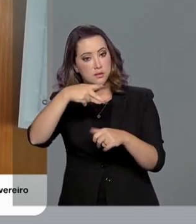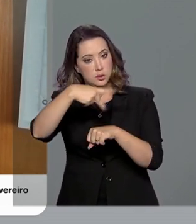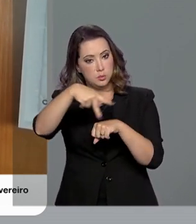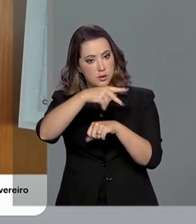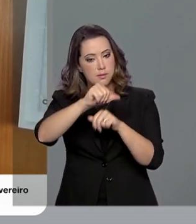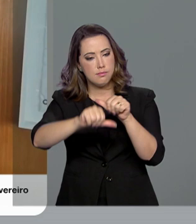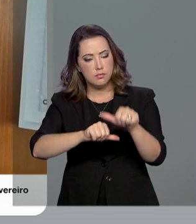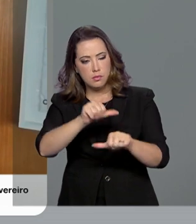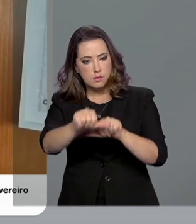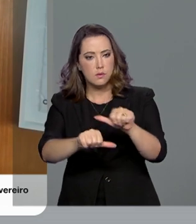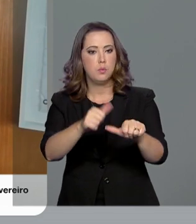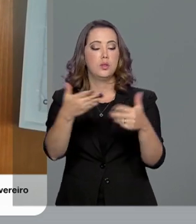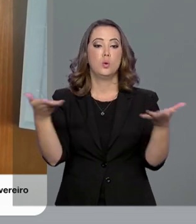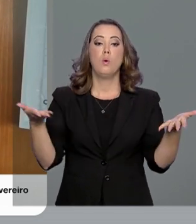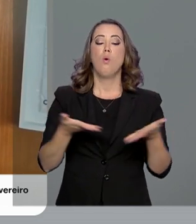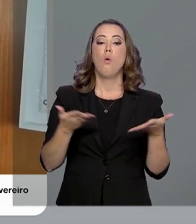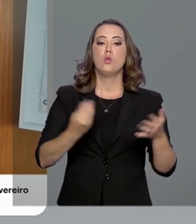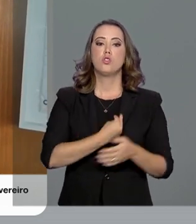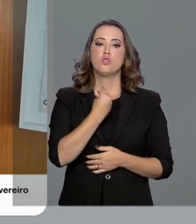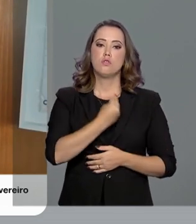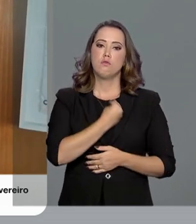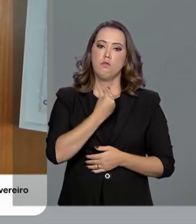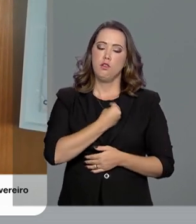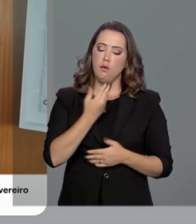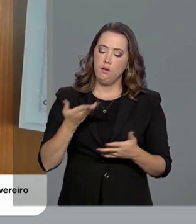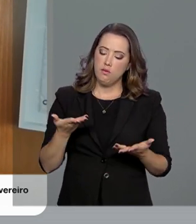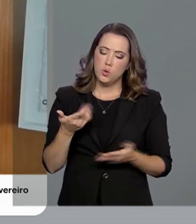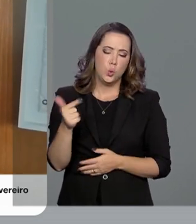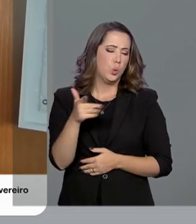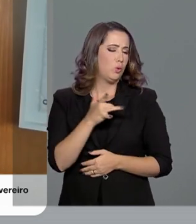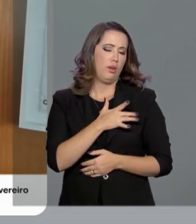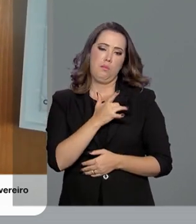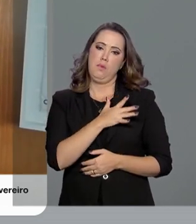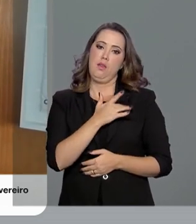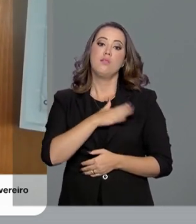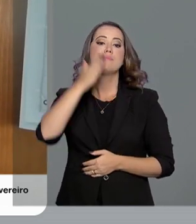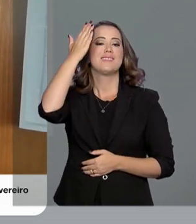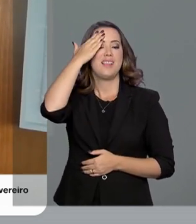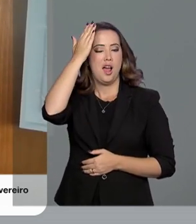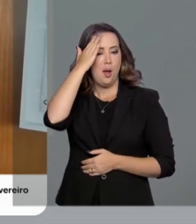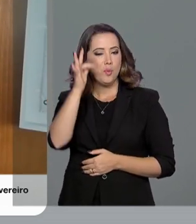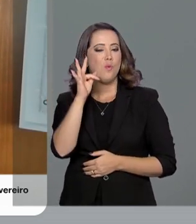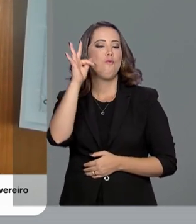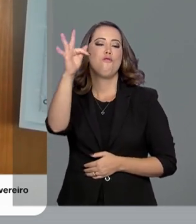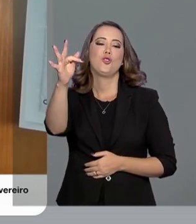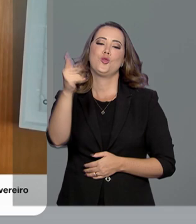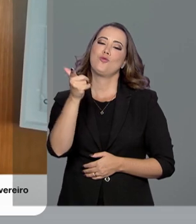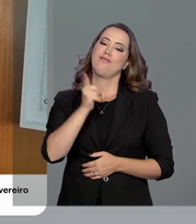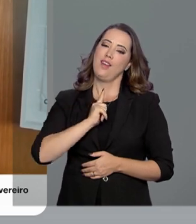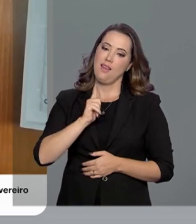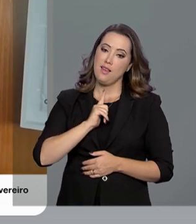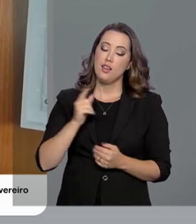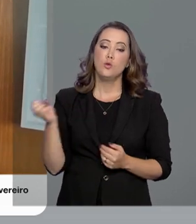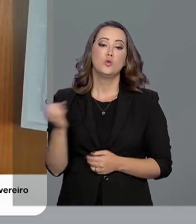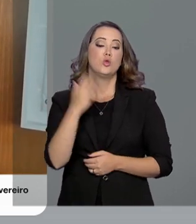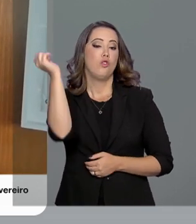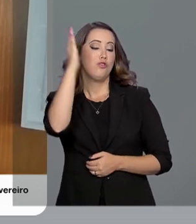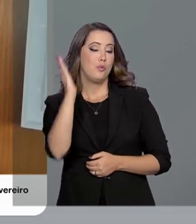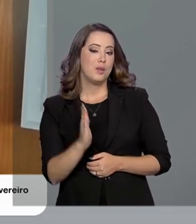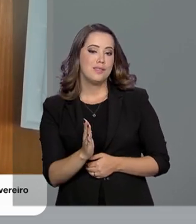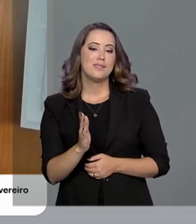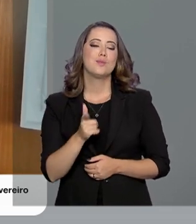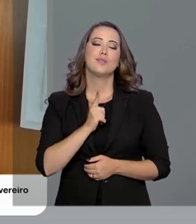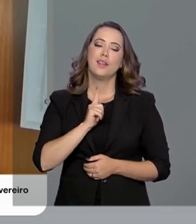transformando. Hoje, a gente vive no presente sem medo e sabe que tem futuro. O novo Brasil nasceu e agora, na nova